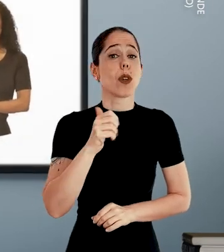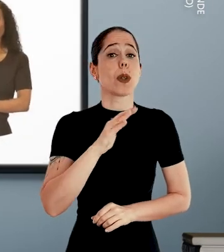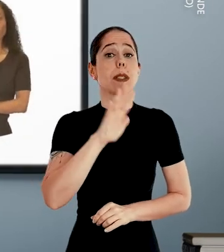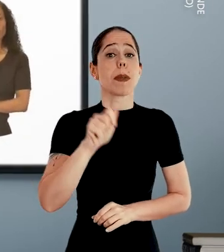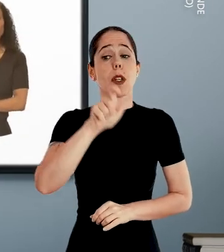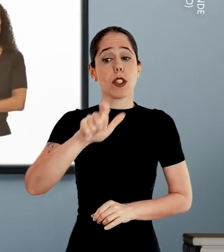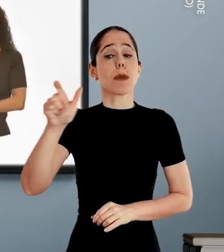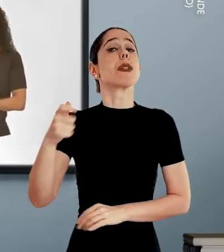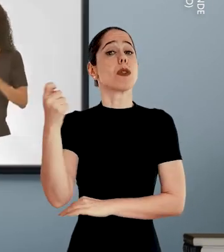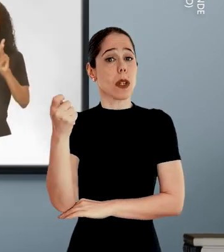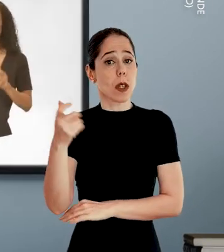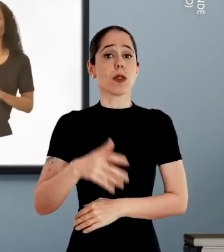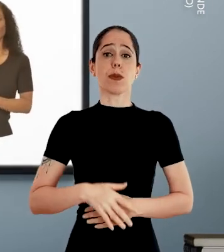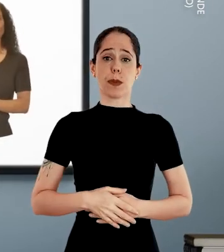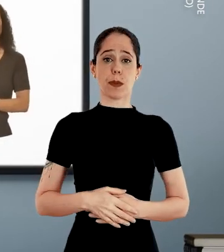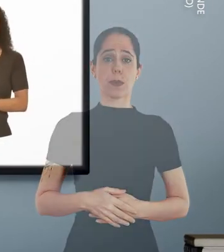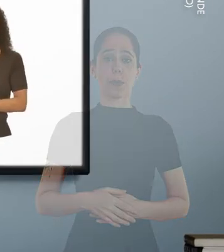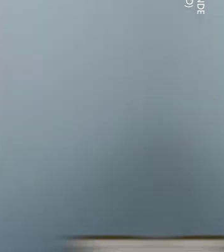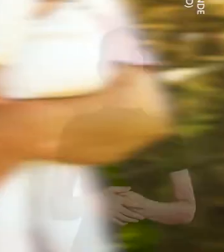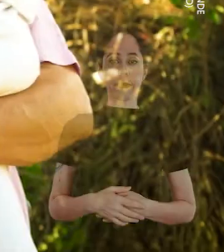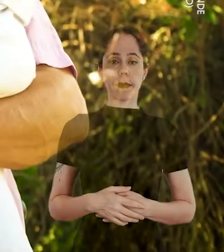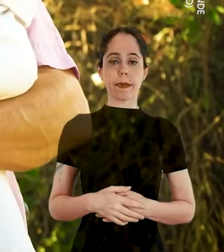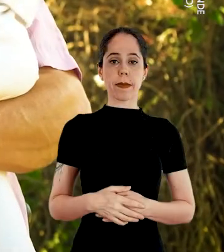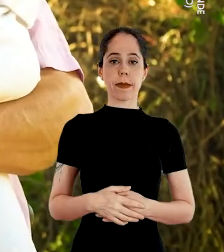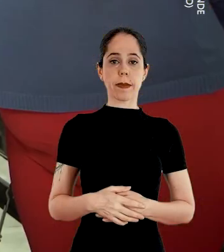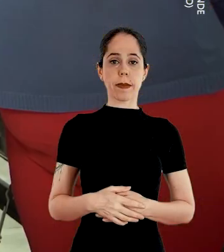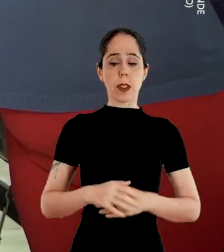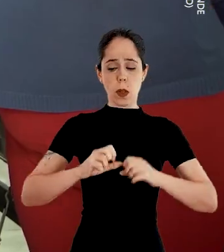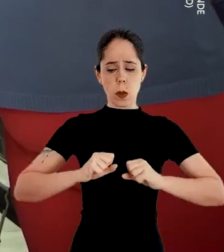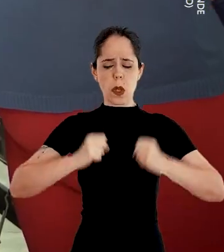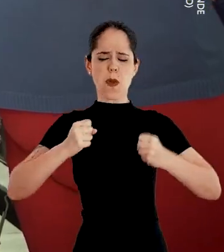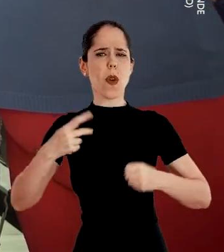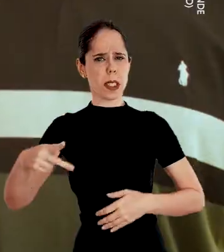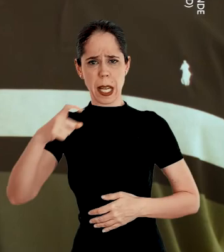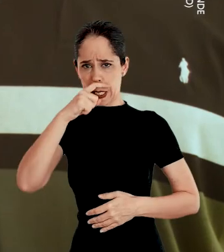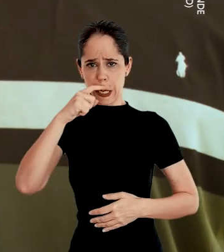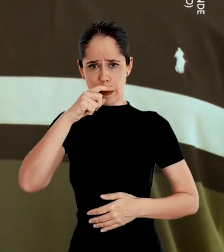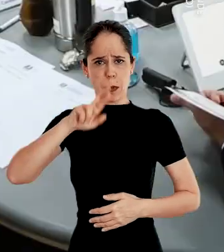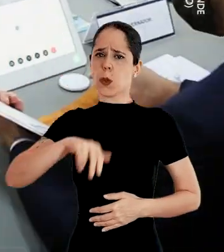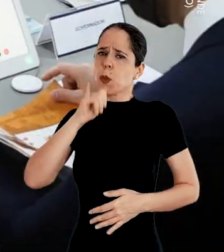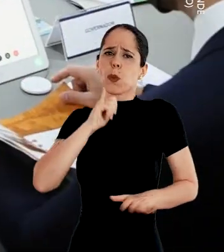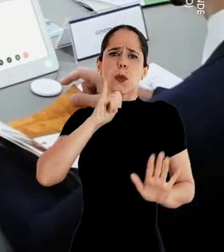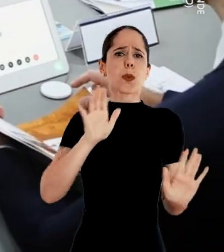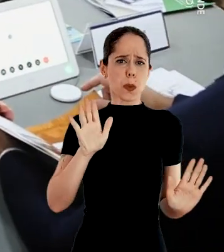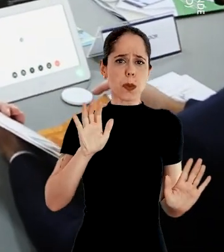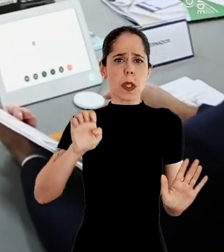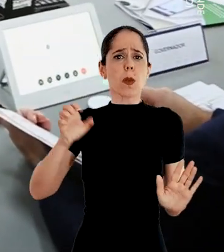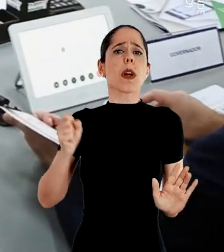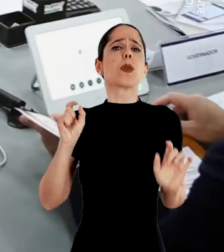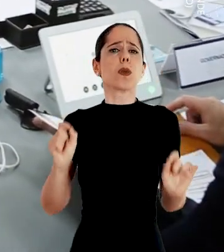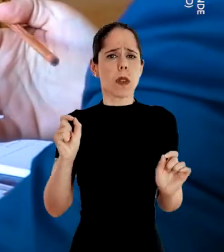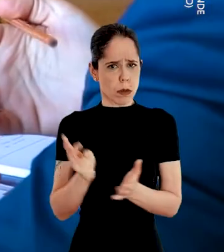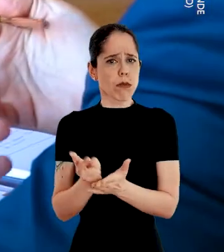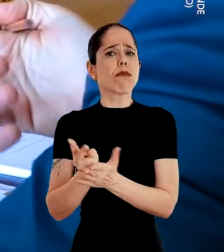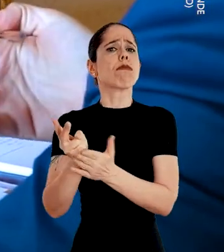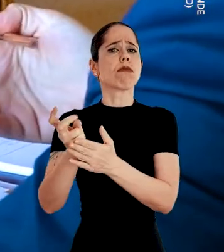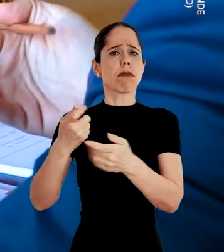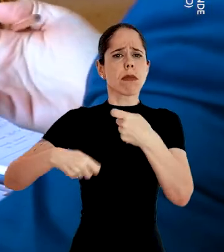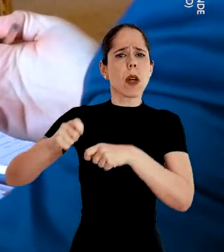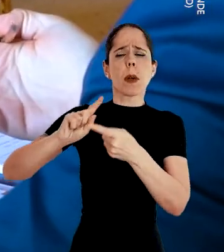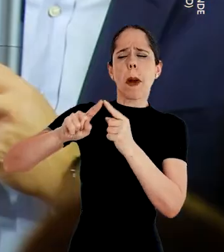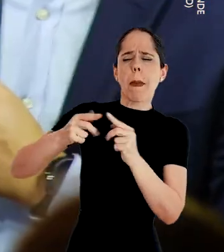de 11 milhões de gaúchos. O esforço de Sartori não foi em vão. Eduardo manteve as